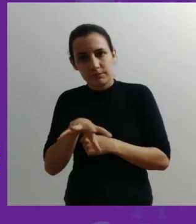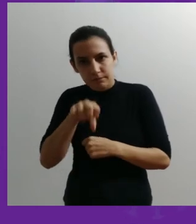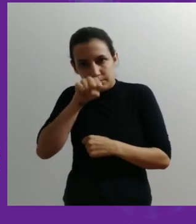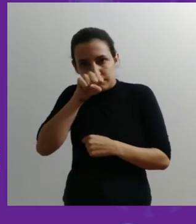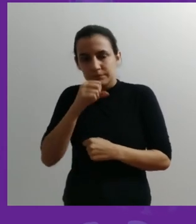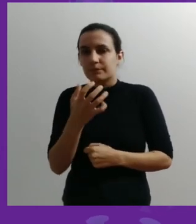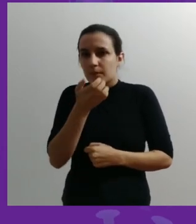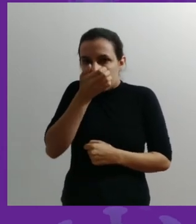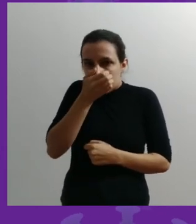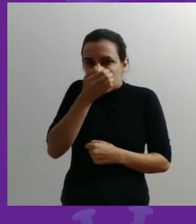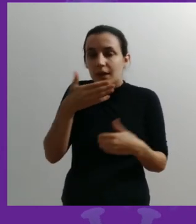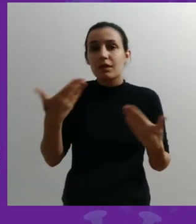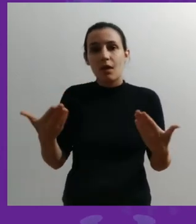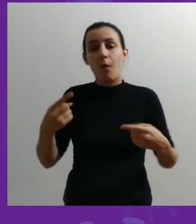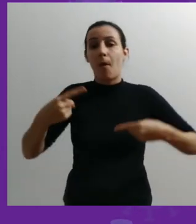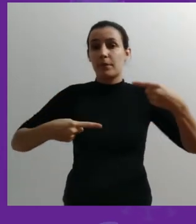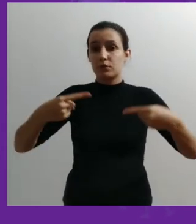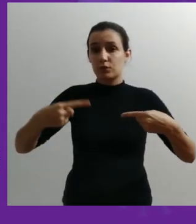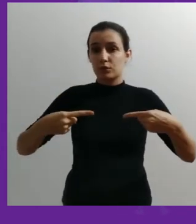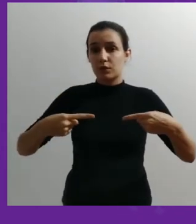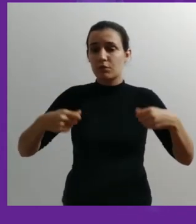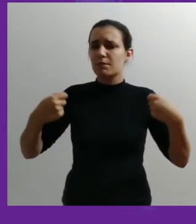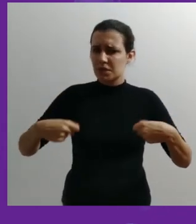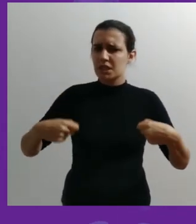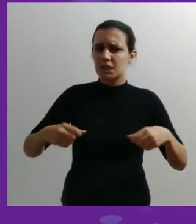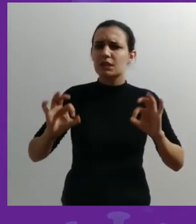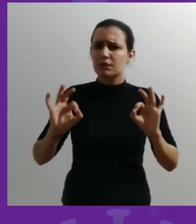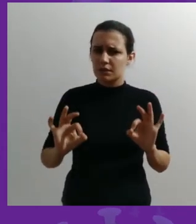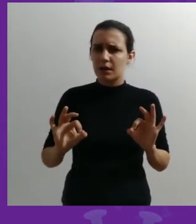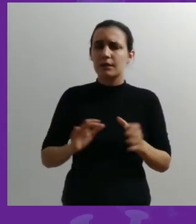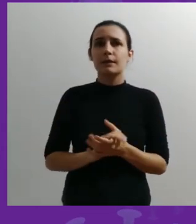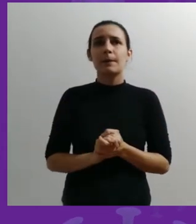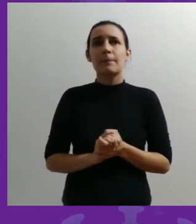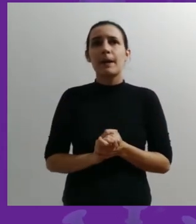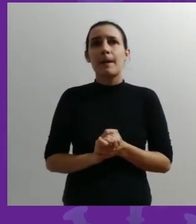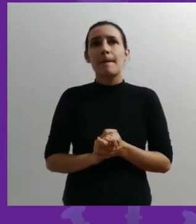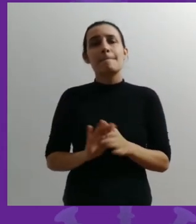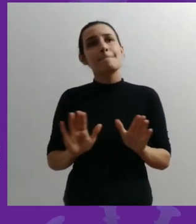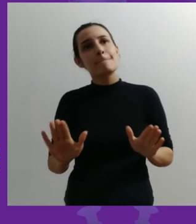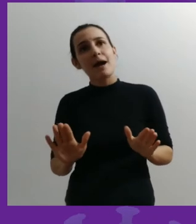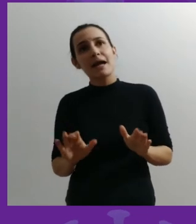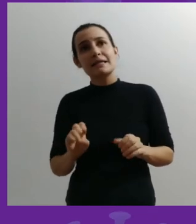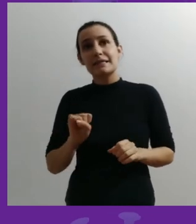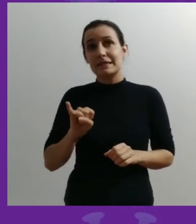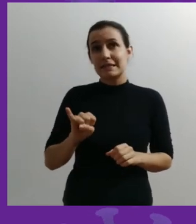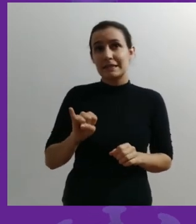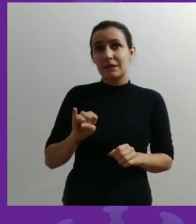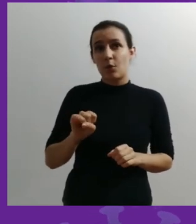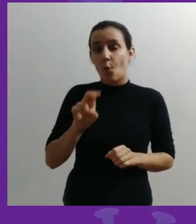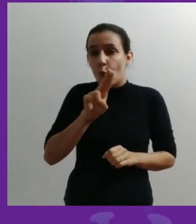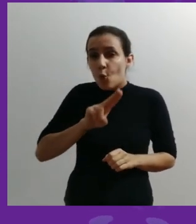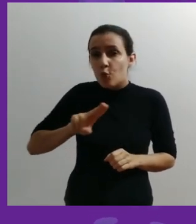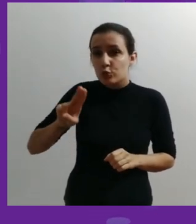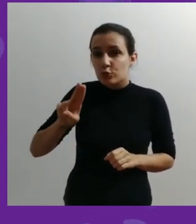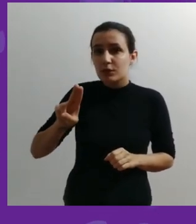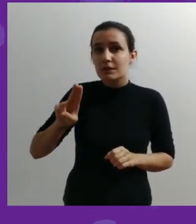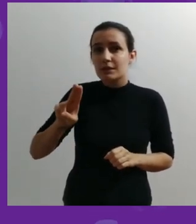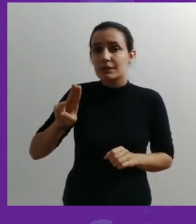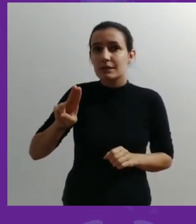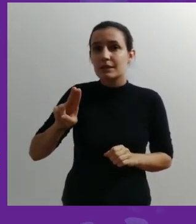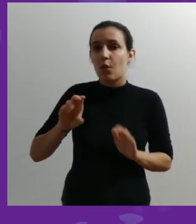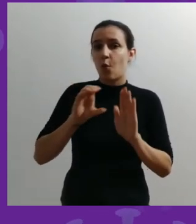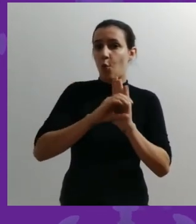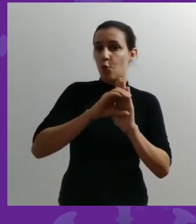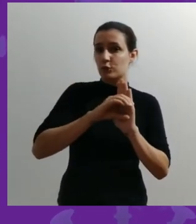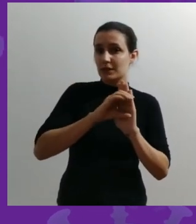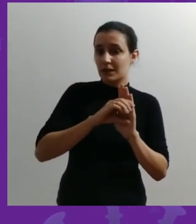exemplo. Então, é uma discussão viável essa discussão que está sendo posta, mas se a gente adotar os conceitos clínicos